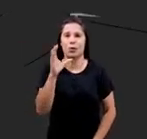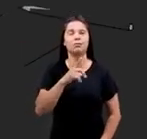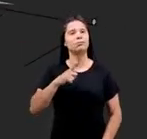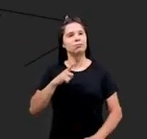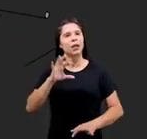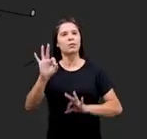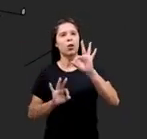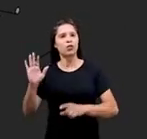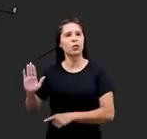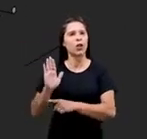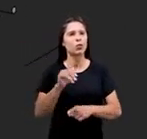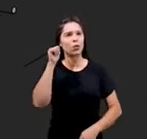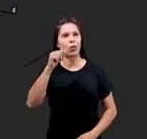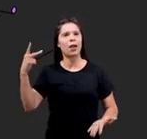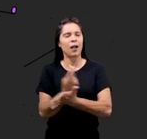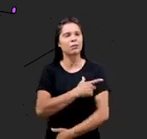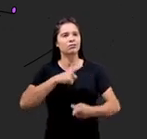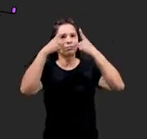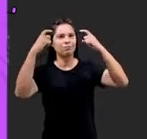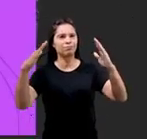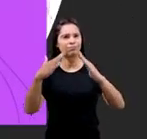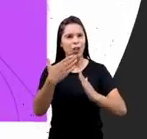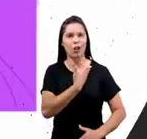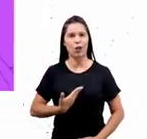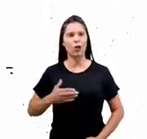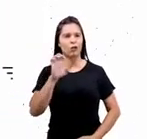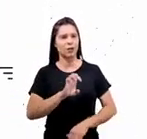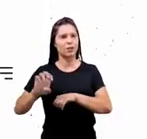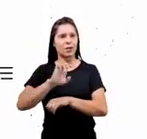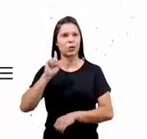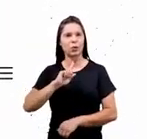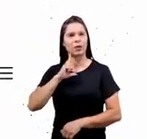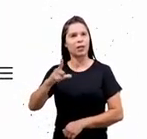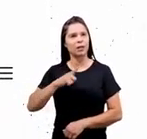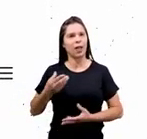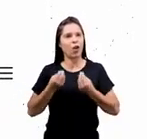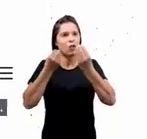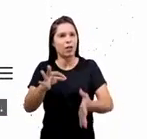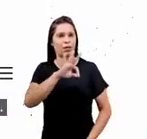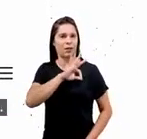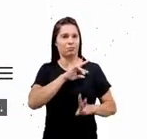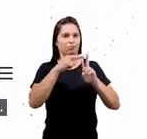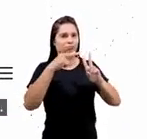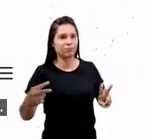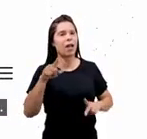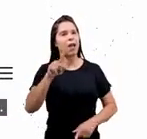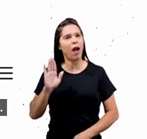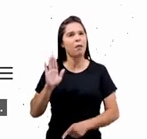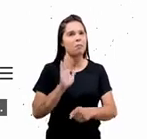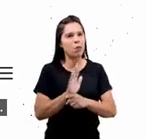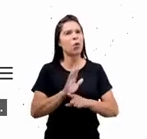amparar essas mulheres em situação de violência doméstica, o Estado de Minas Gerais oferece a Delegacia Virtual, um canal online